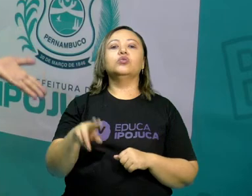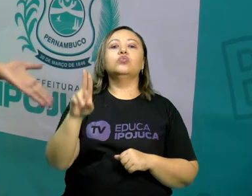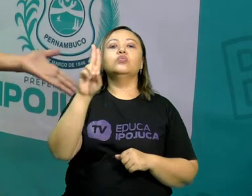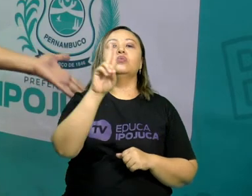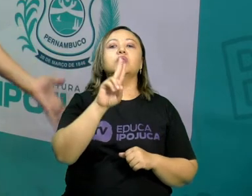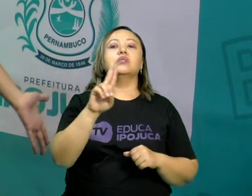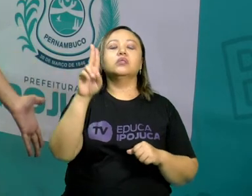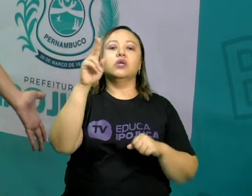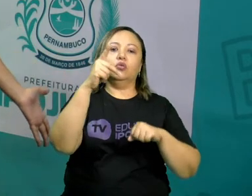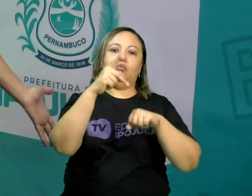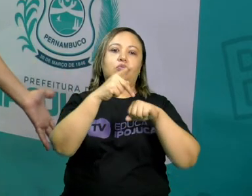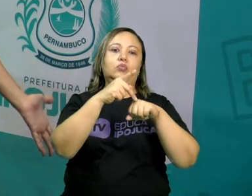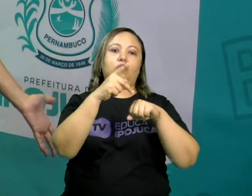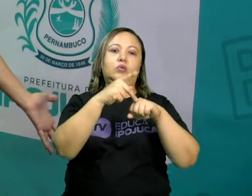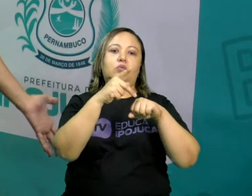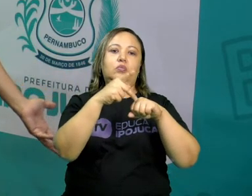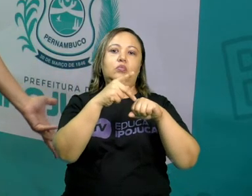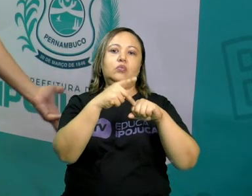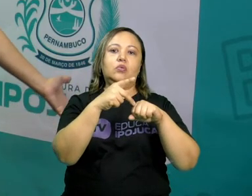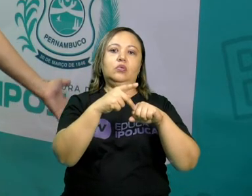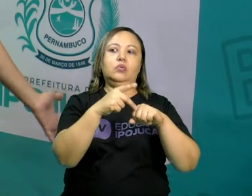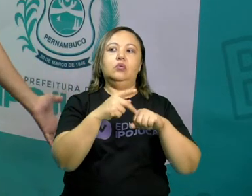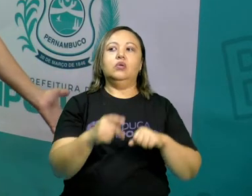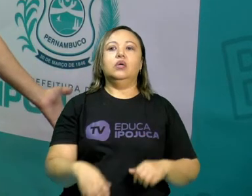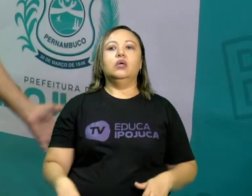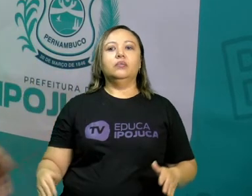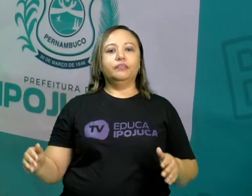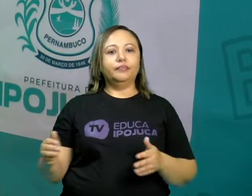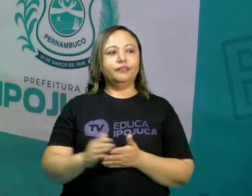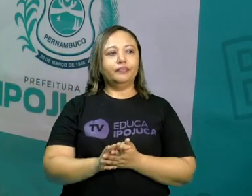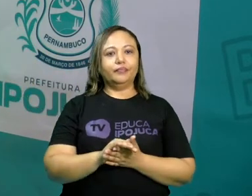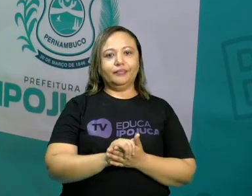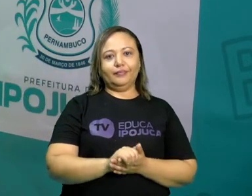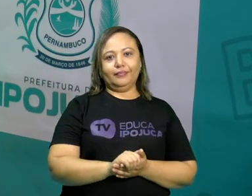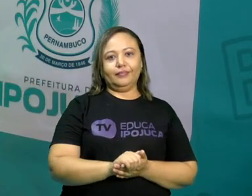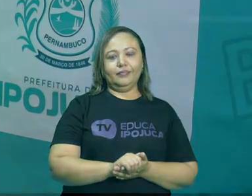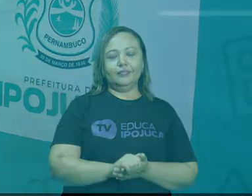nós, vós e eles. E até a próxima aula.